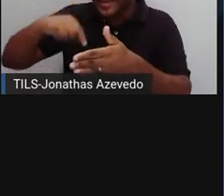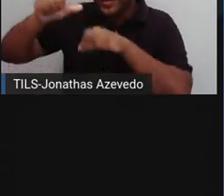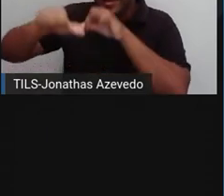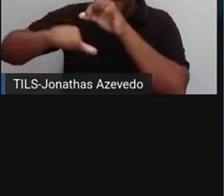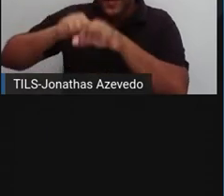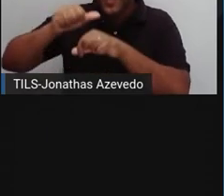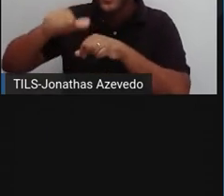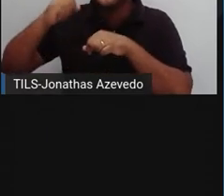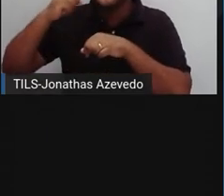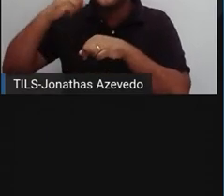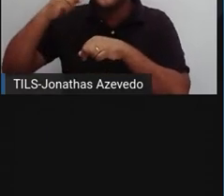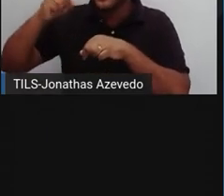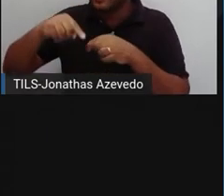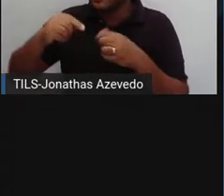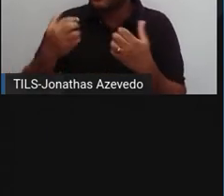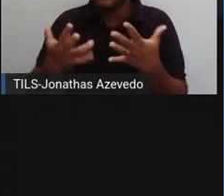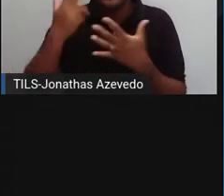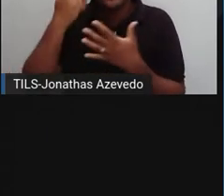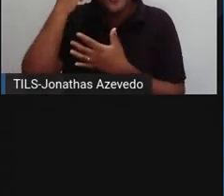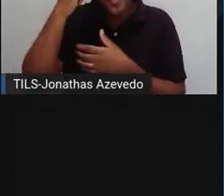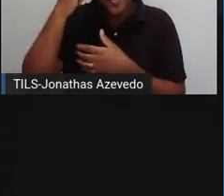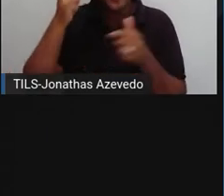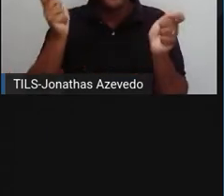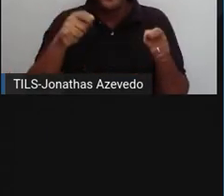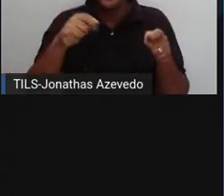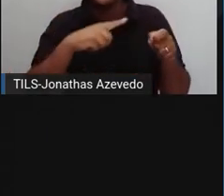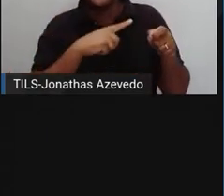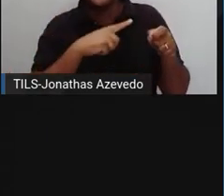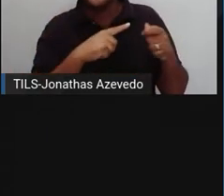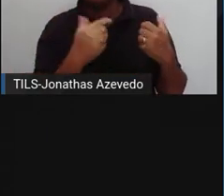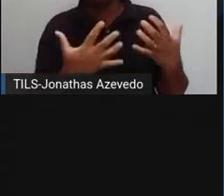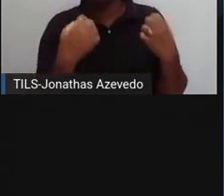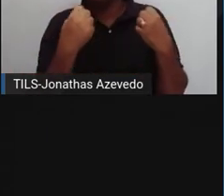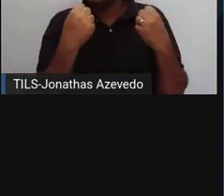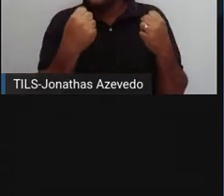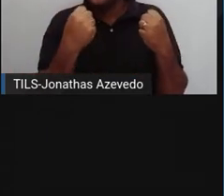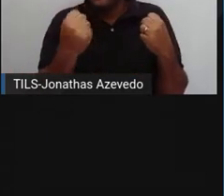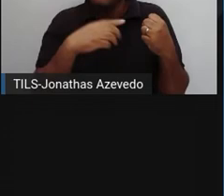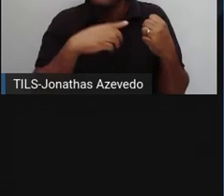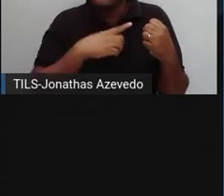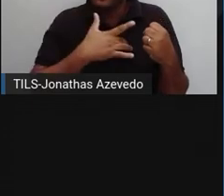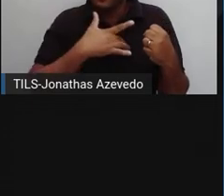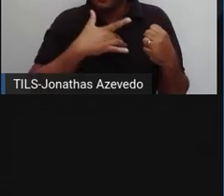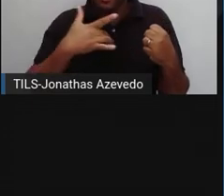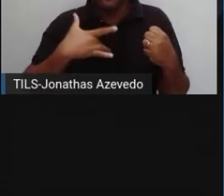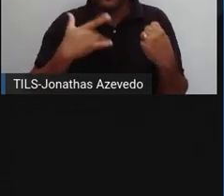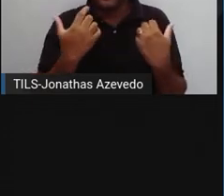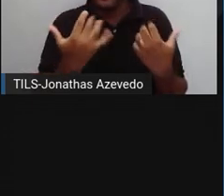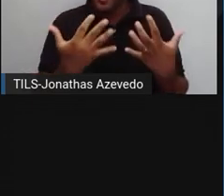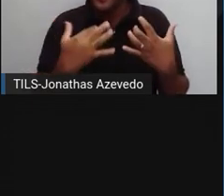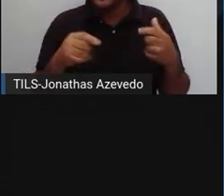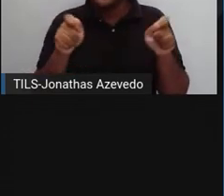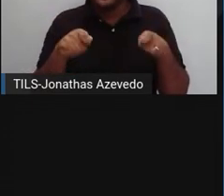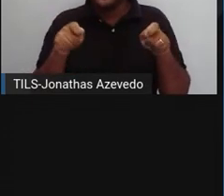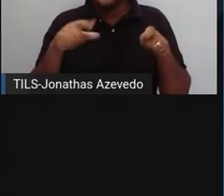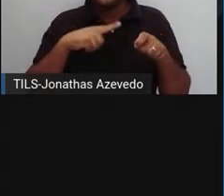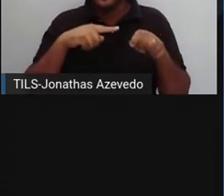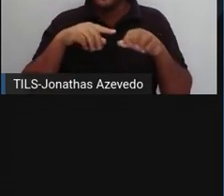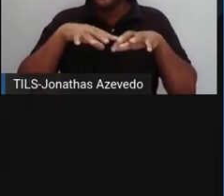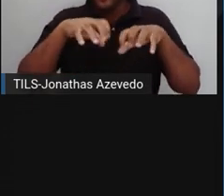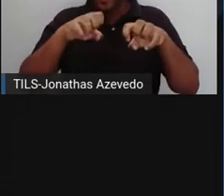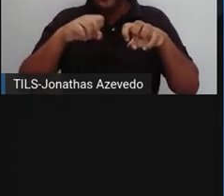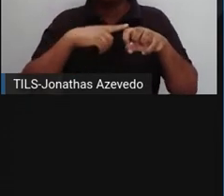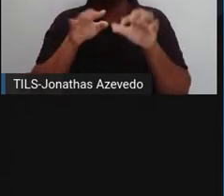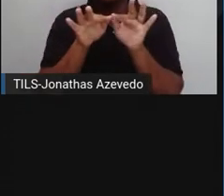e agrícola em um fertilizante natural que serve para enriquecer o solo, melhorar a saúde das plantas e reduzir a erosão. É um